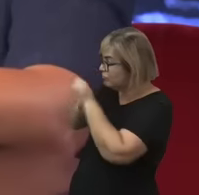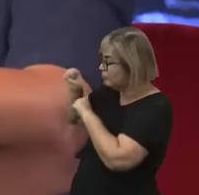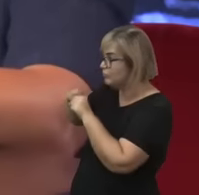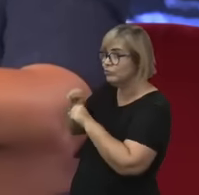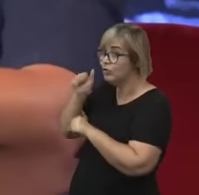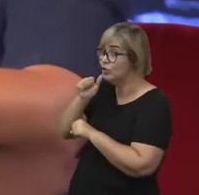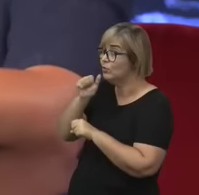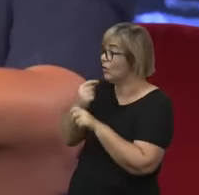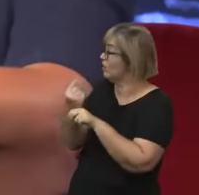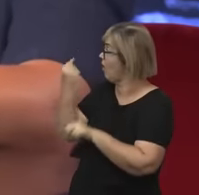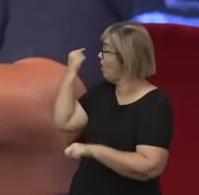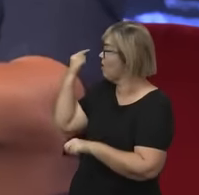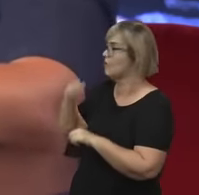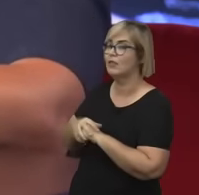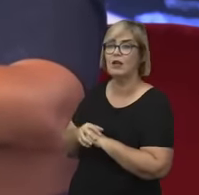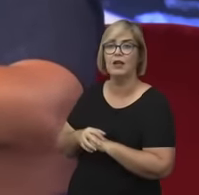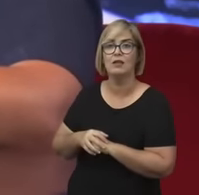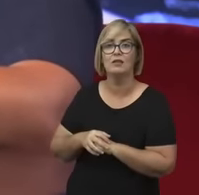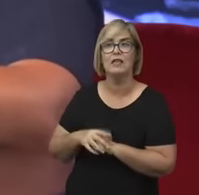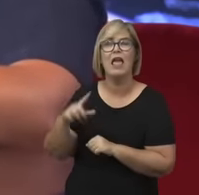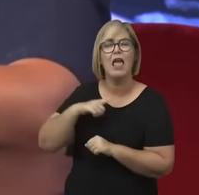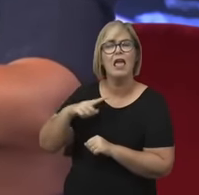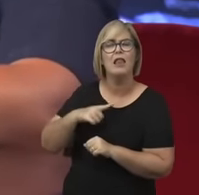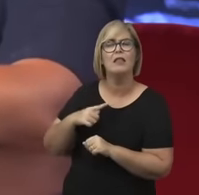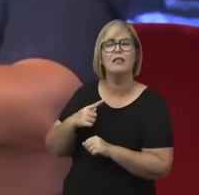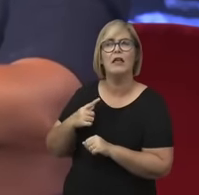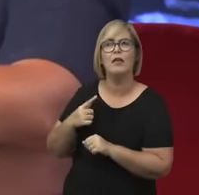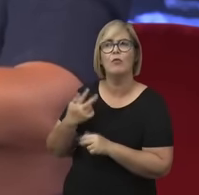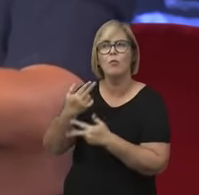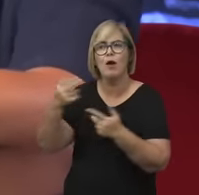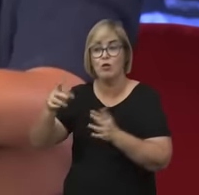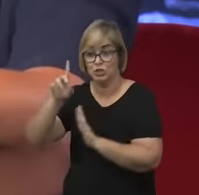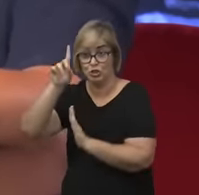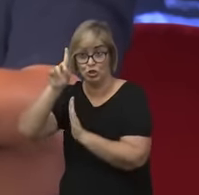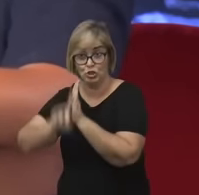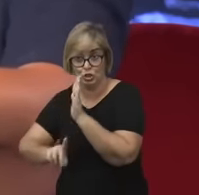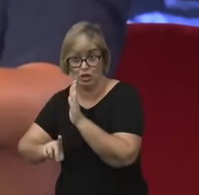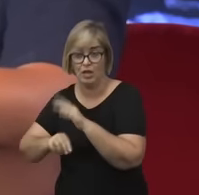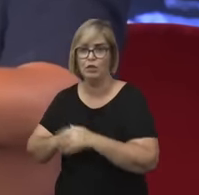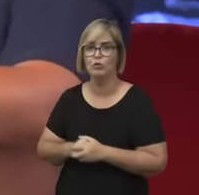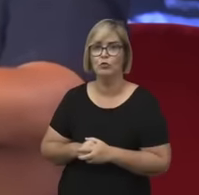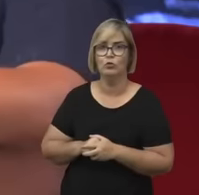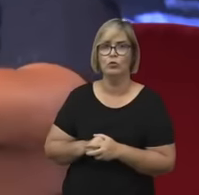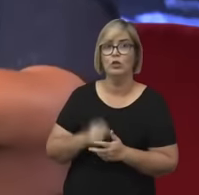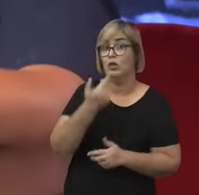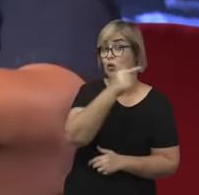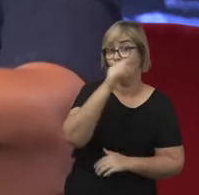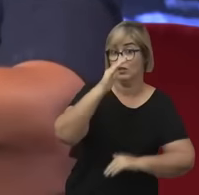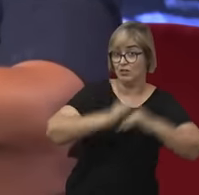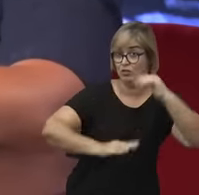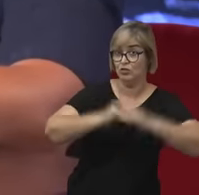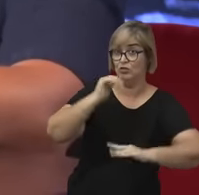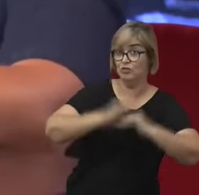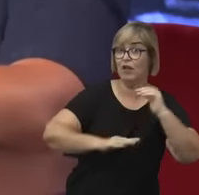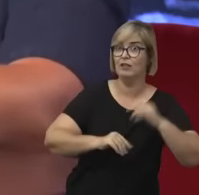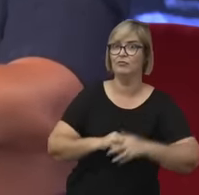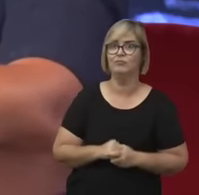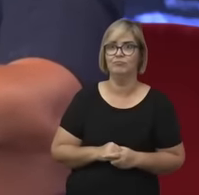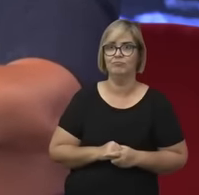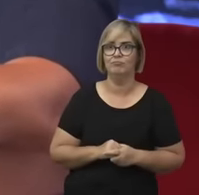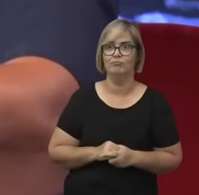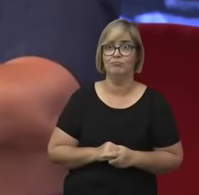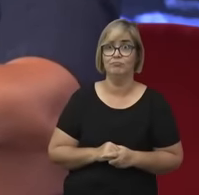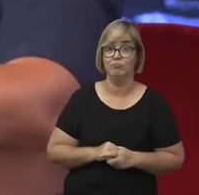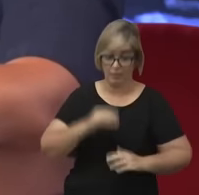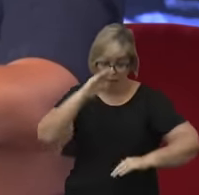envolve uma questão de fato e uma questão de direito. Uma questão de fato porque é fato que mulheres filosofaram.